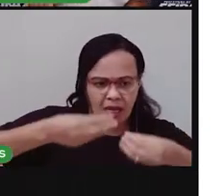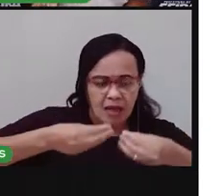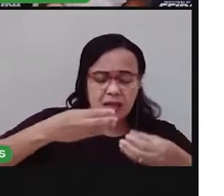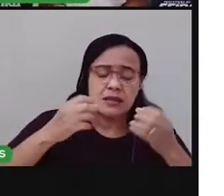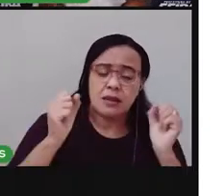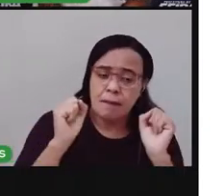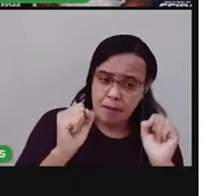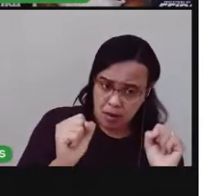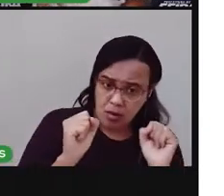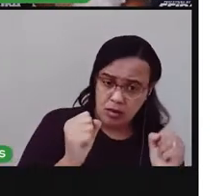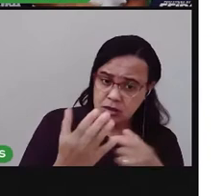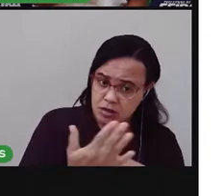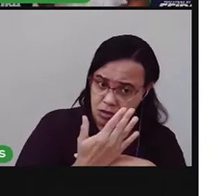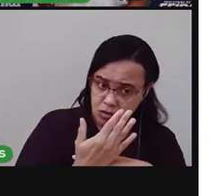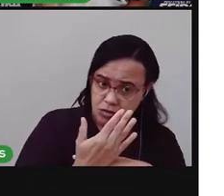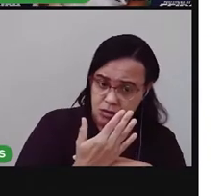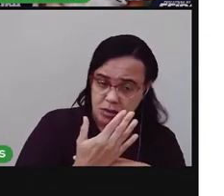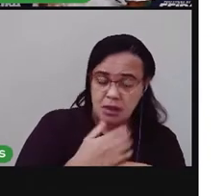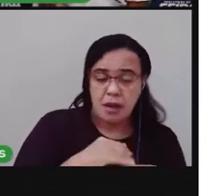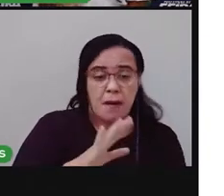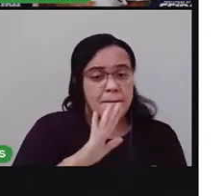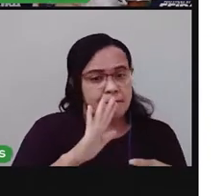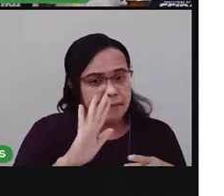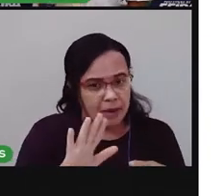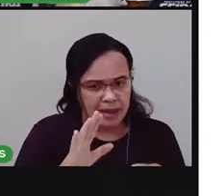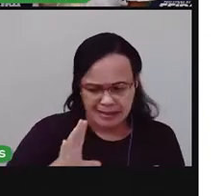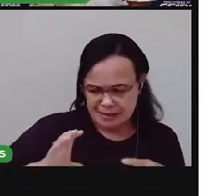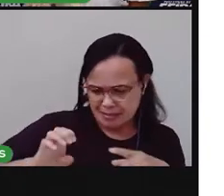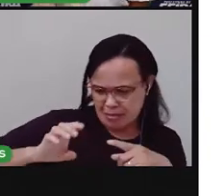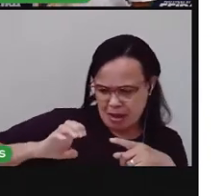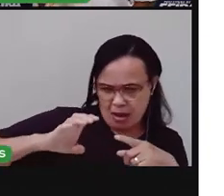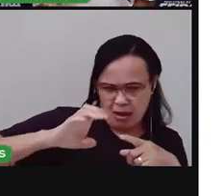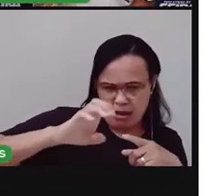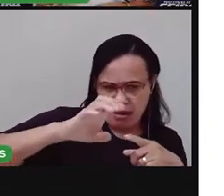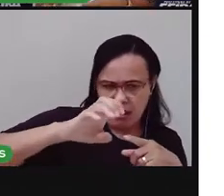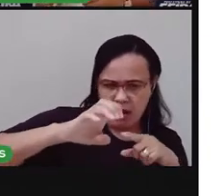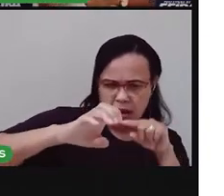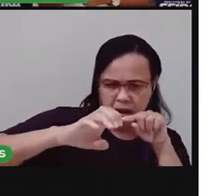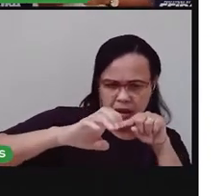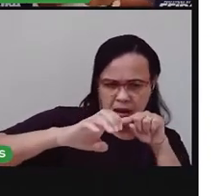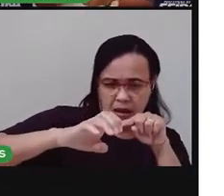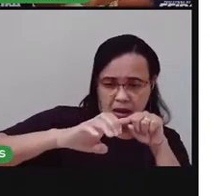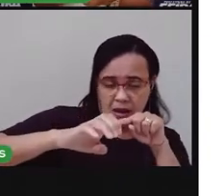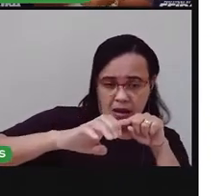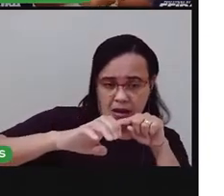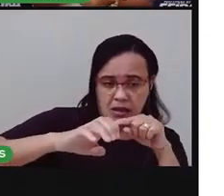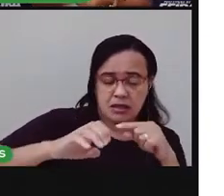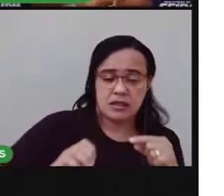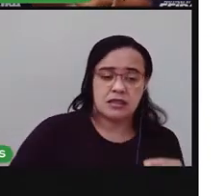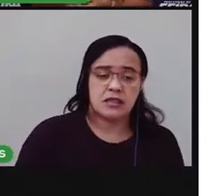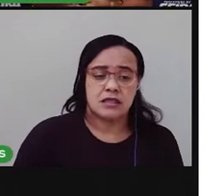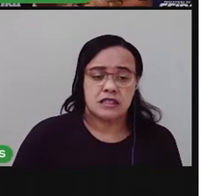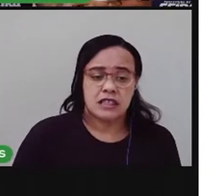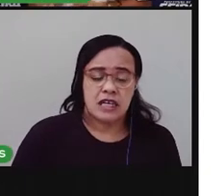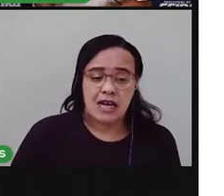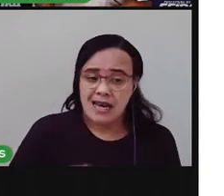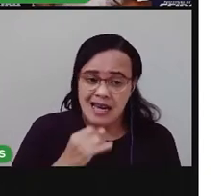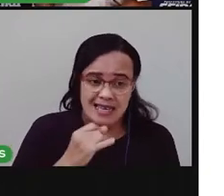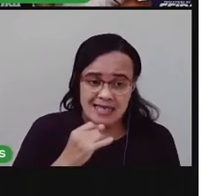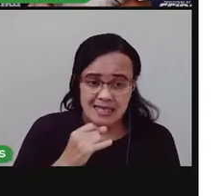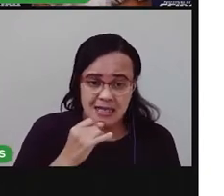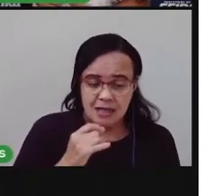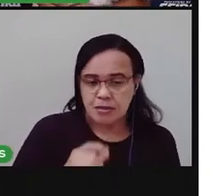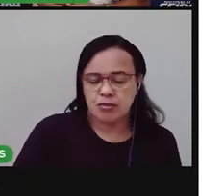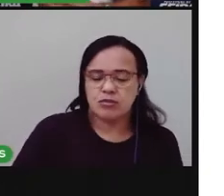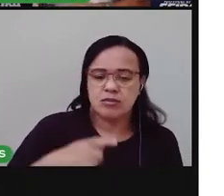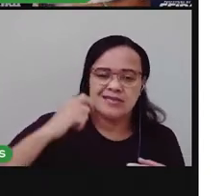por outro lado bactérias por exemplo se você não troca sua escova de